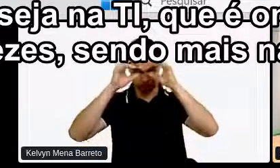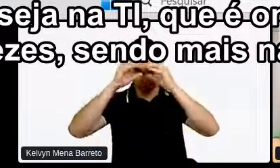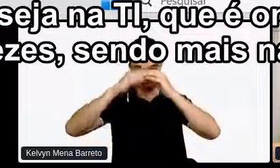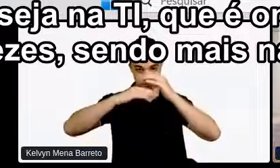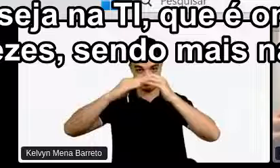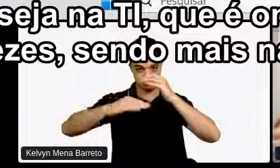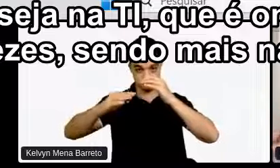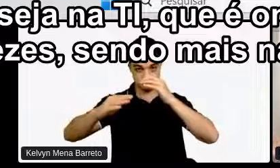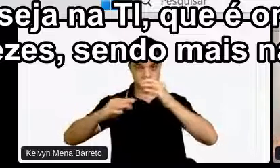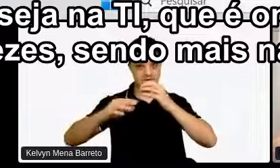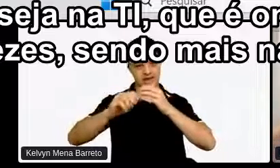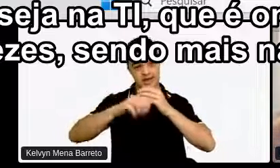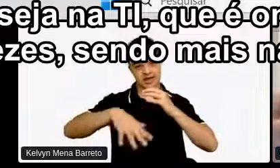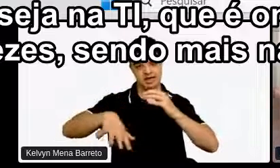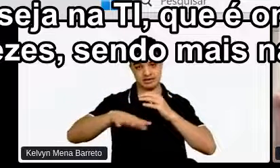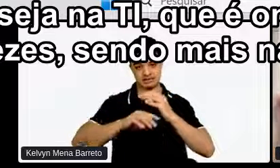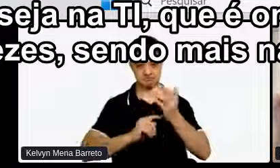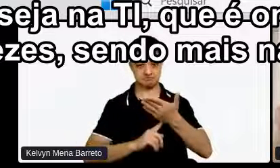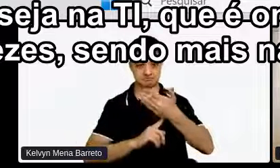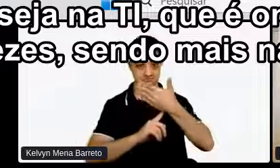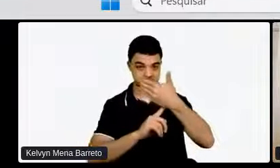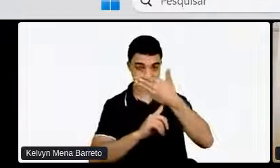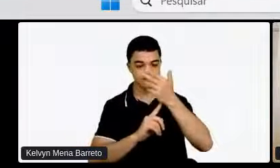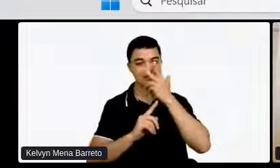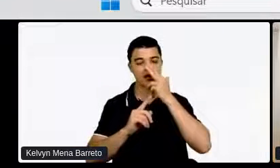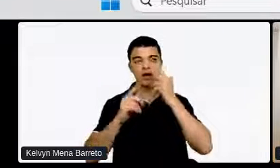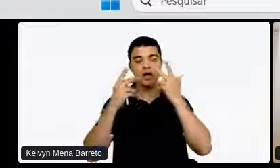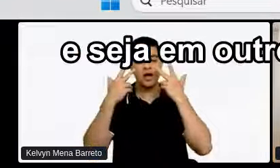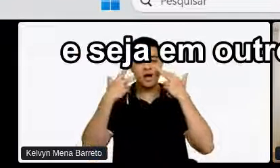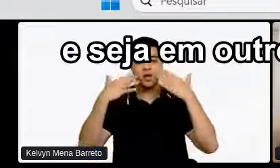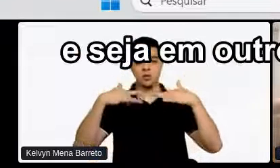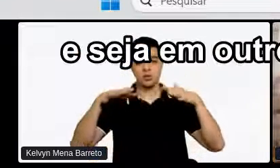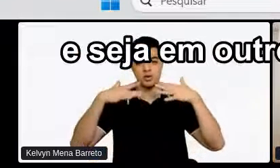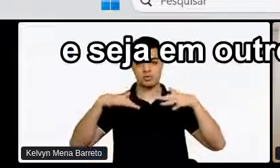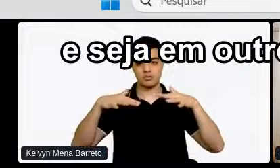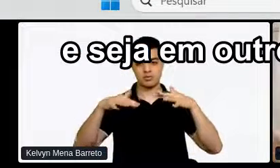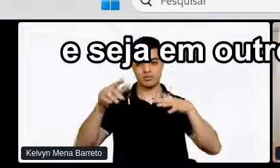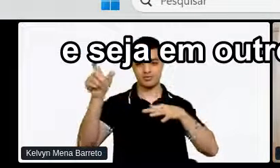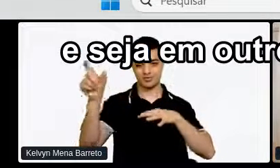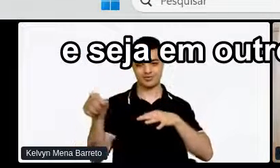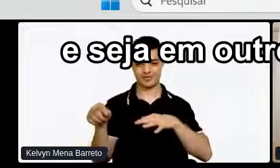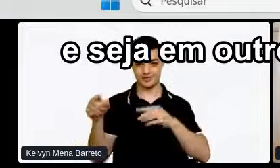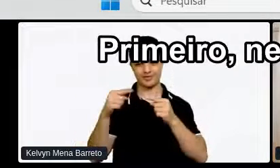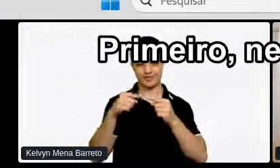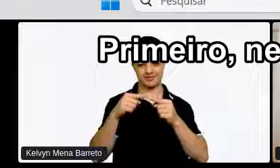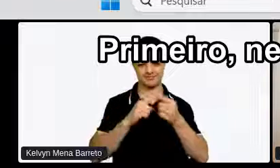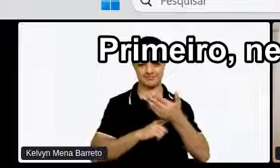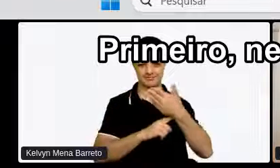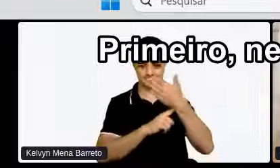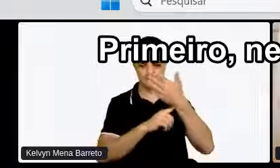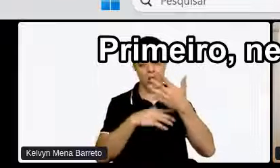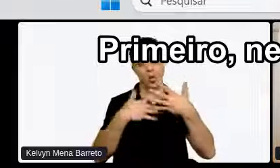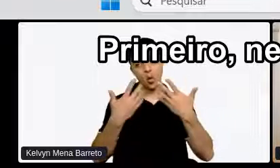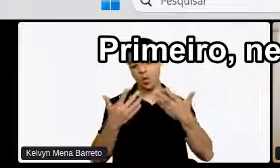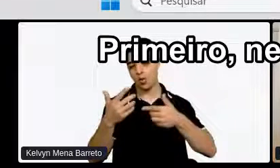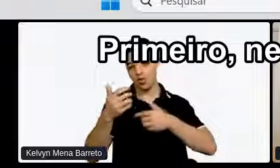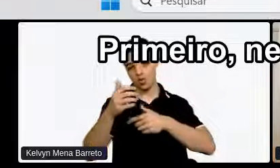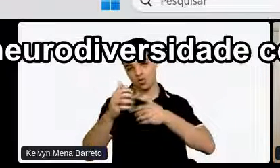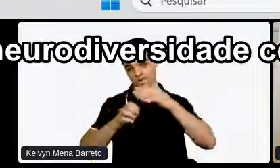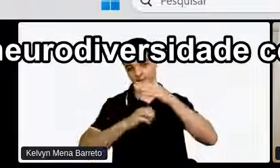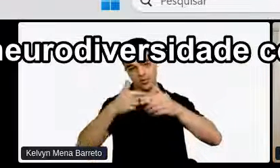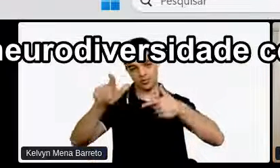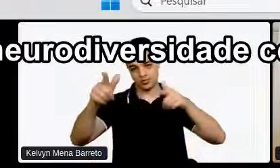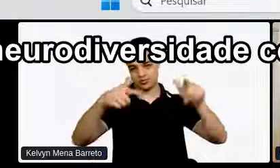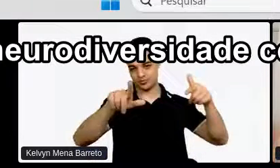Acaba muitas vezes Sendo mais natural Ou mais fácil E seja em outros contextos Primeiro necessidade